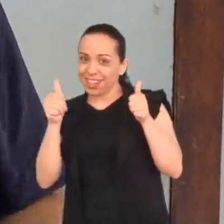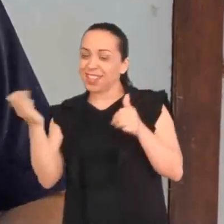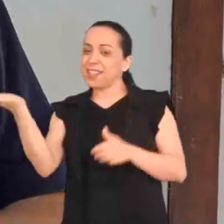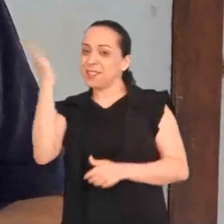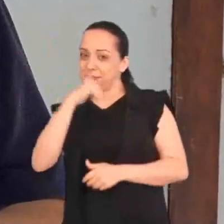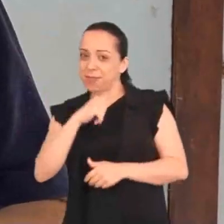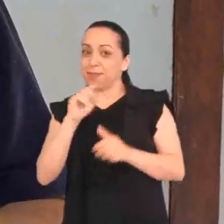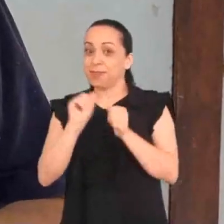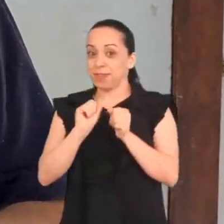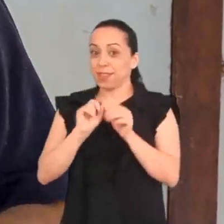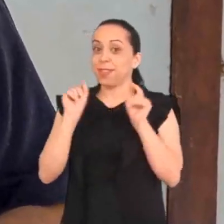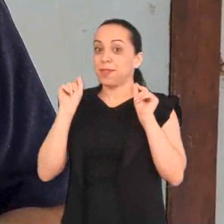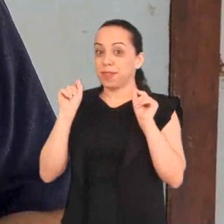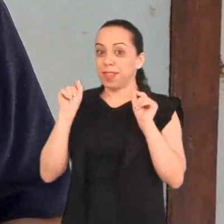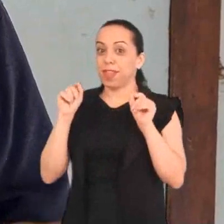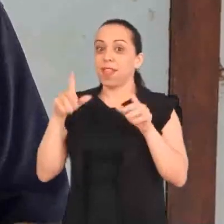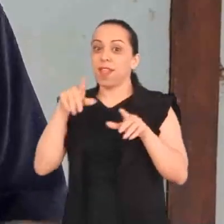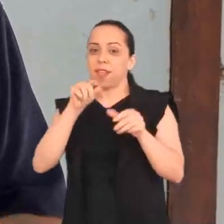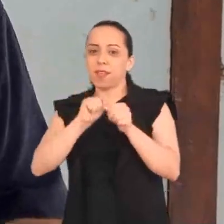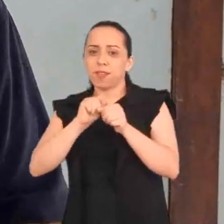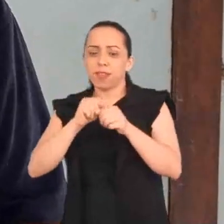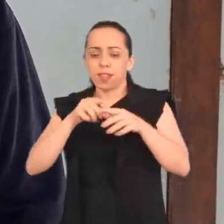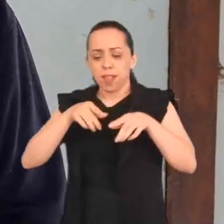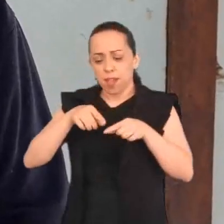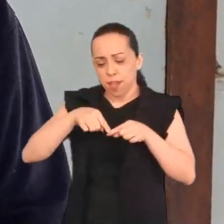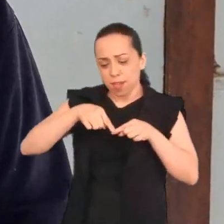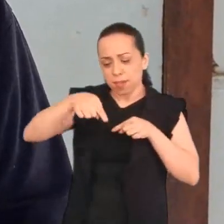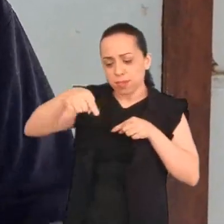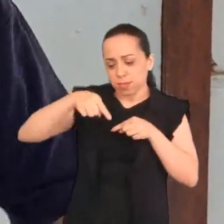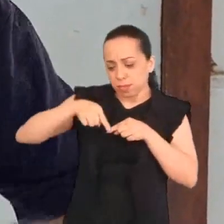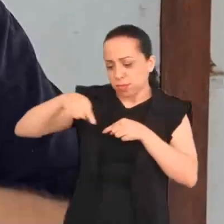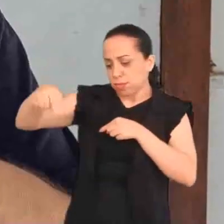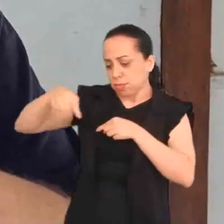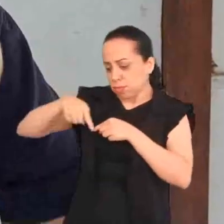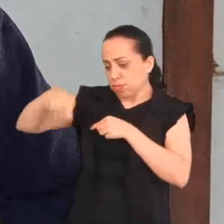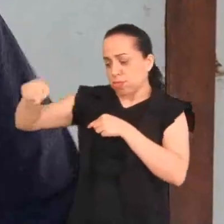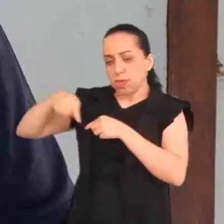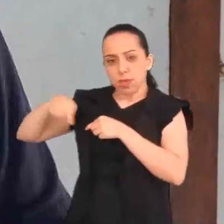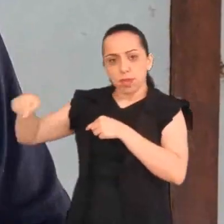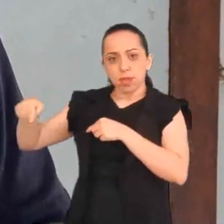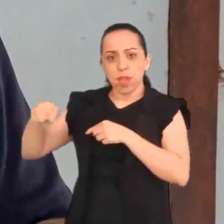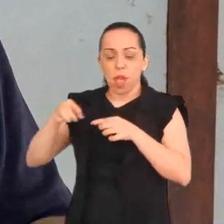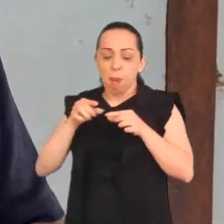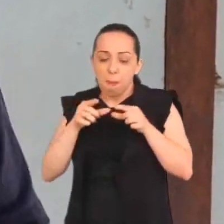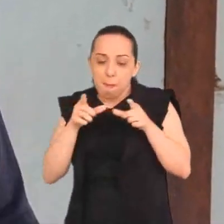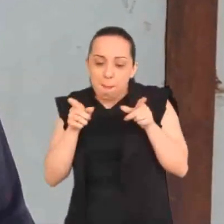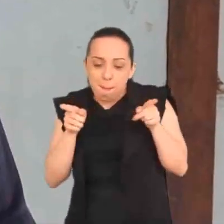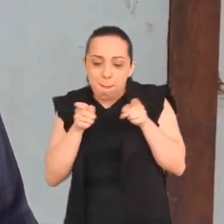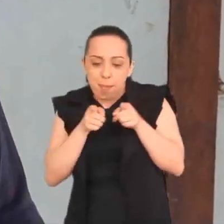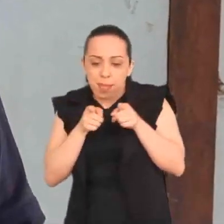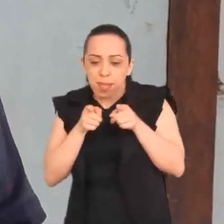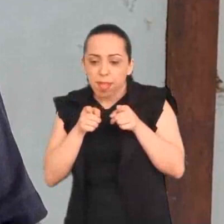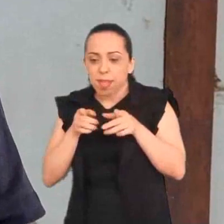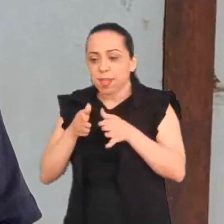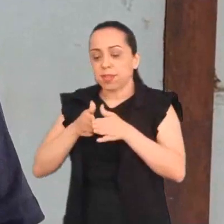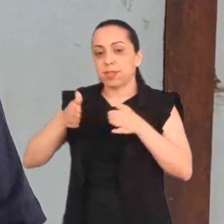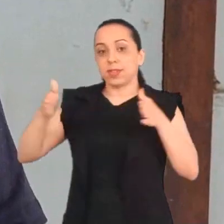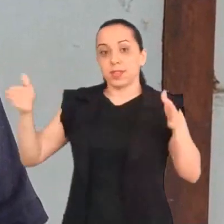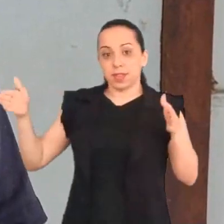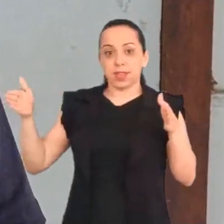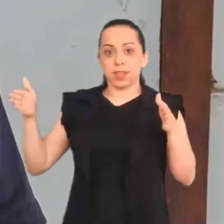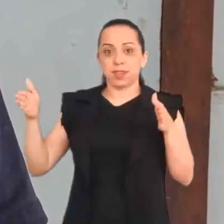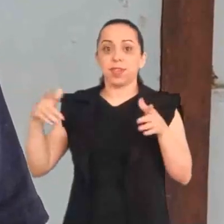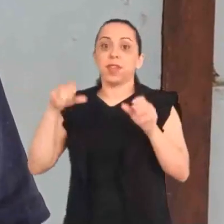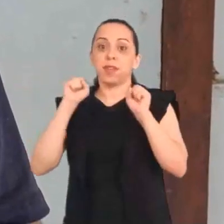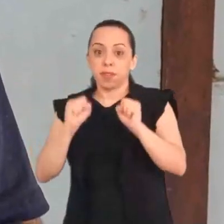Vamos fazer o seguinte. Faça várias linhas de tamanhos alternados entre curtas e longas no chão.